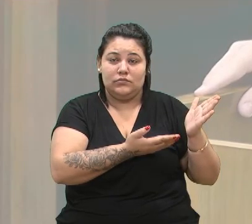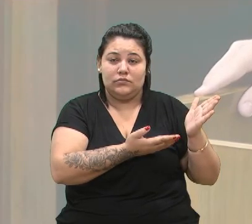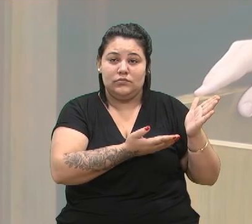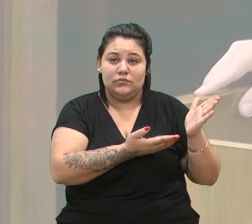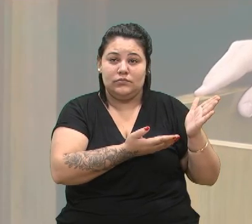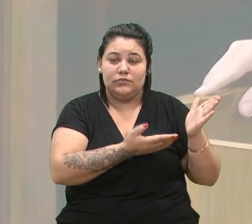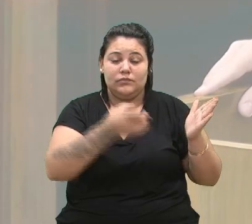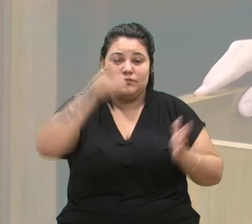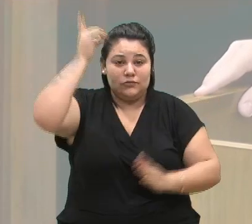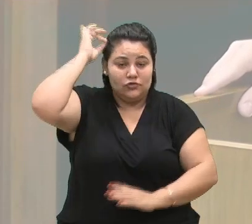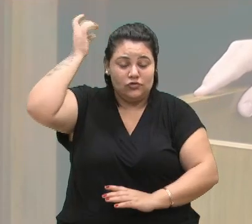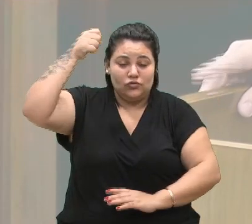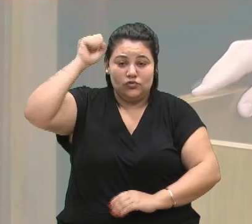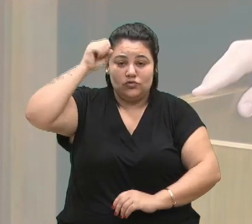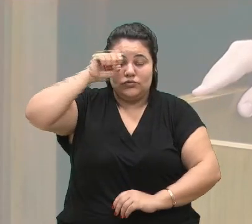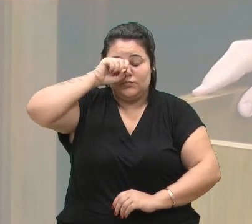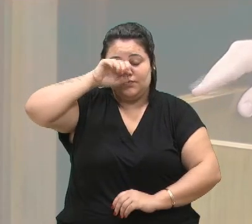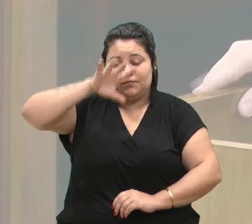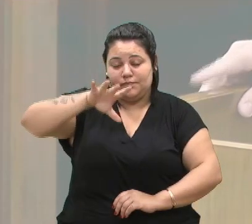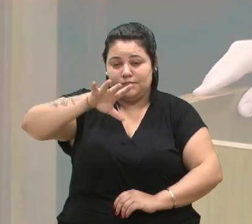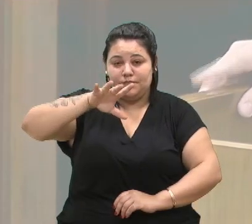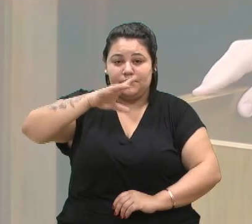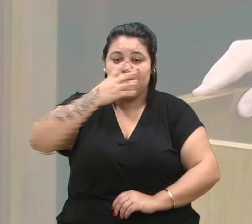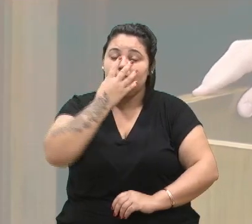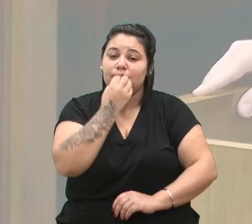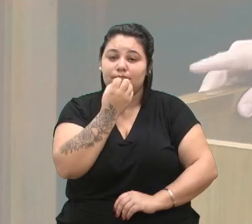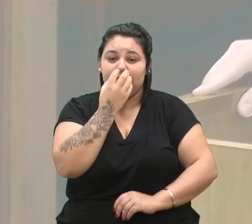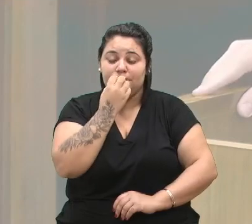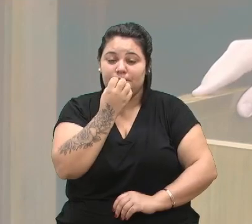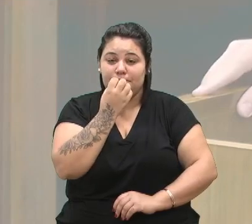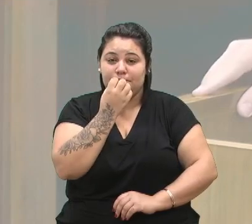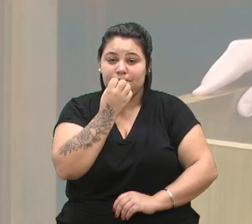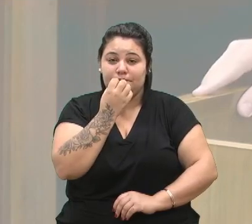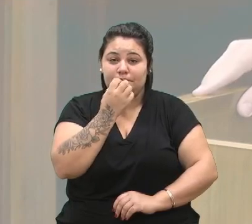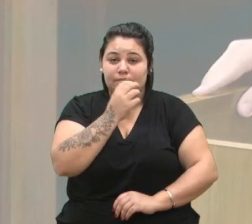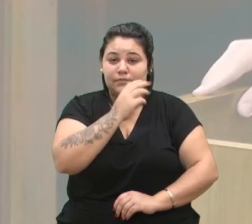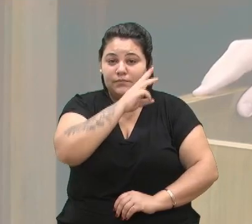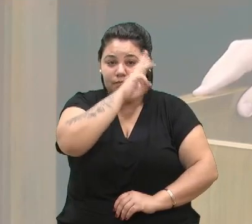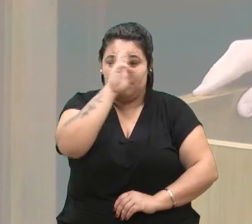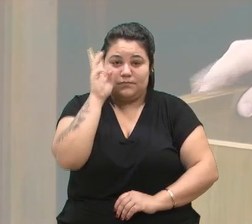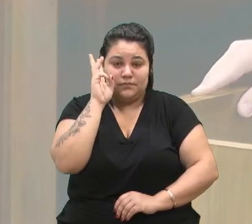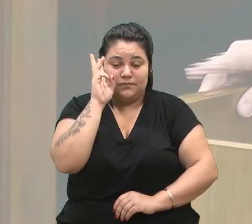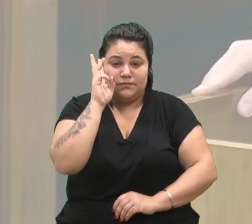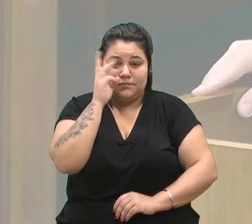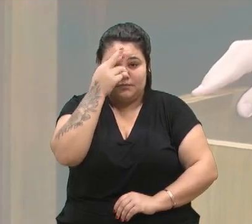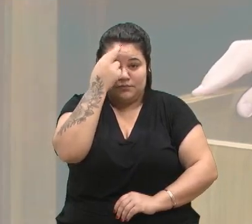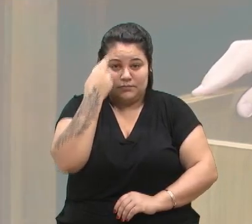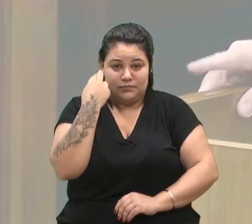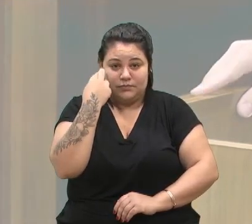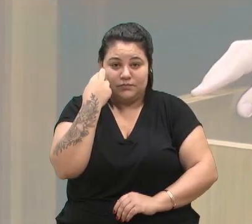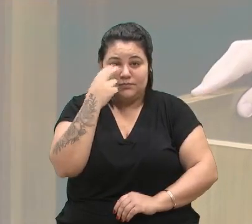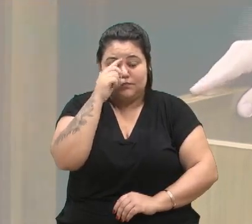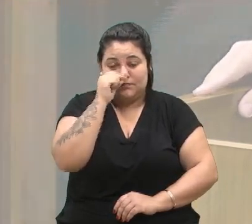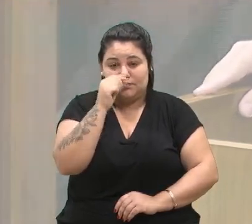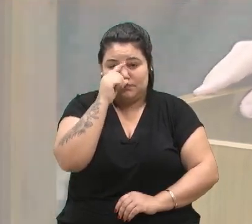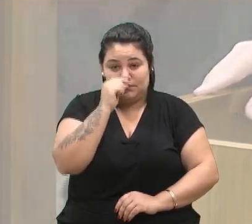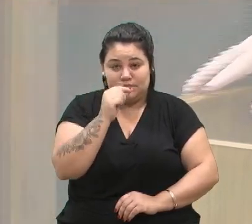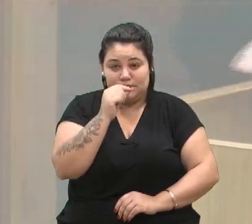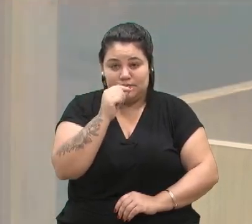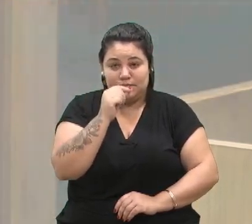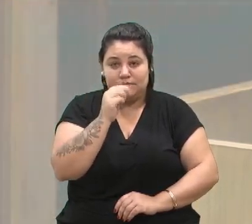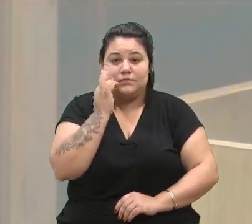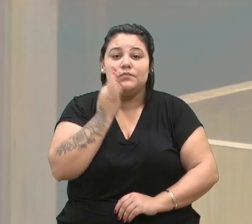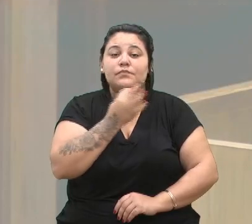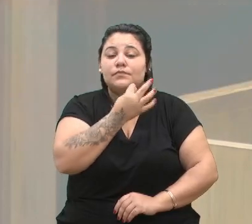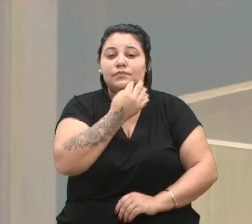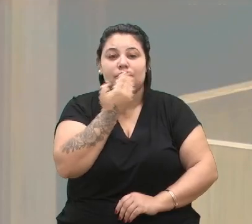Xuxa, Elisandro Fiúza, Gilfredo Otto de Camilo Sobrinho, Juliano Valim, Rafael Bueno, Sandro Fantinel, e Tatiana Pessoa. Peço a